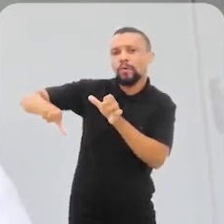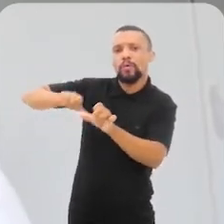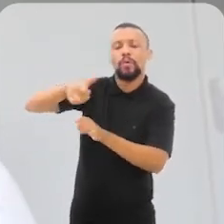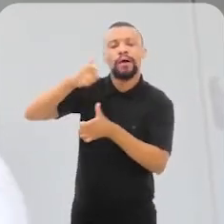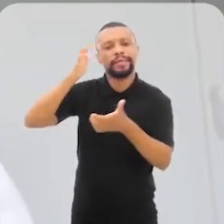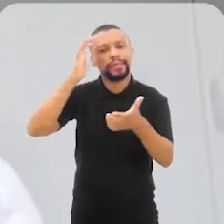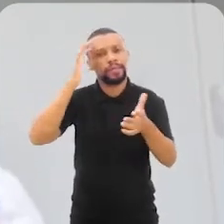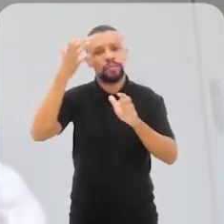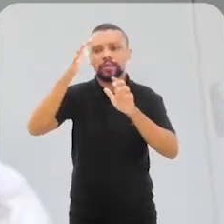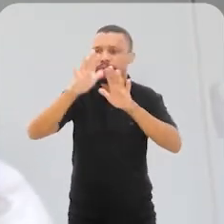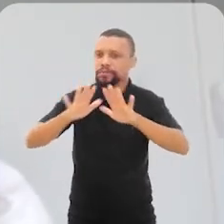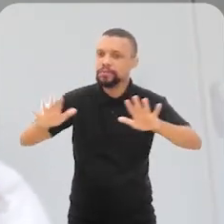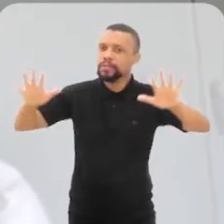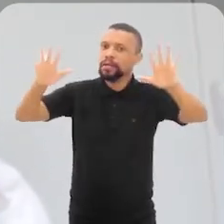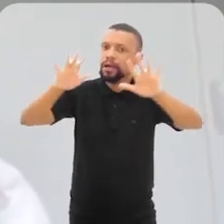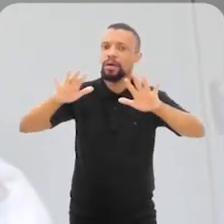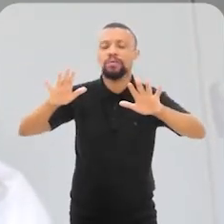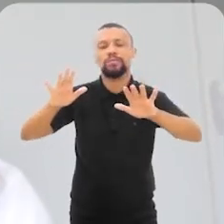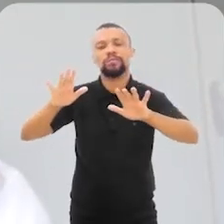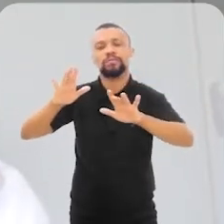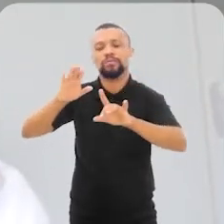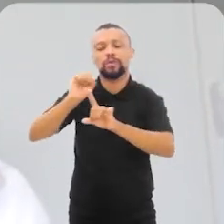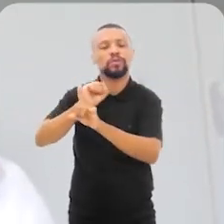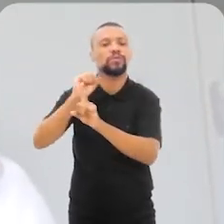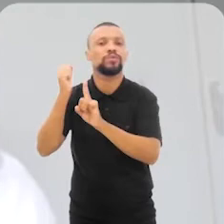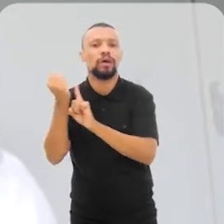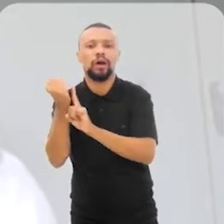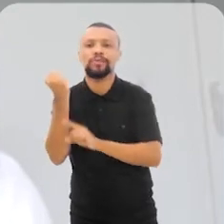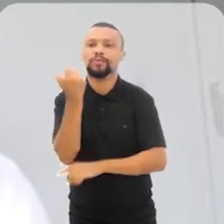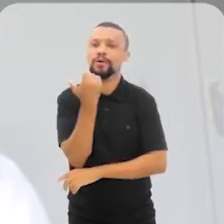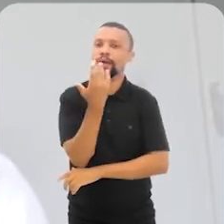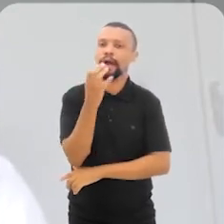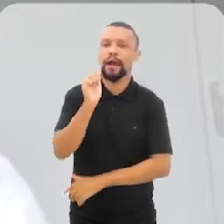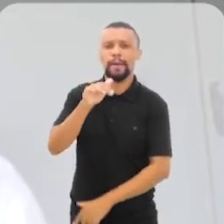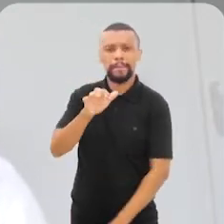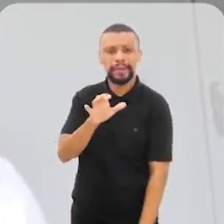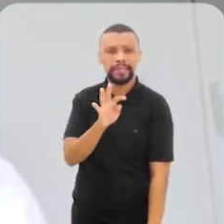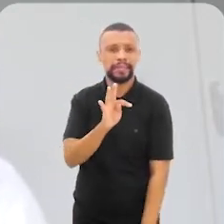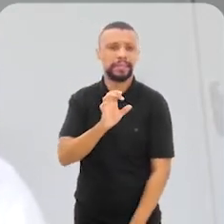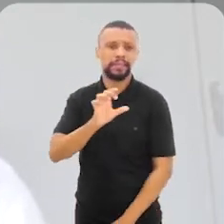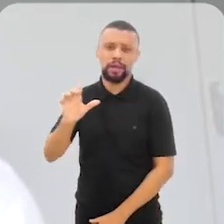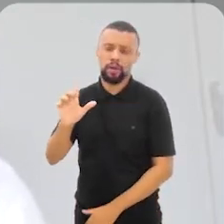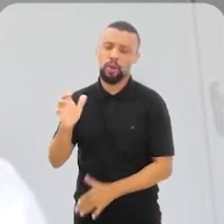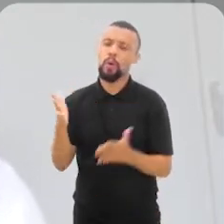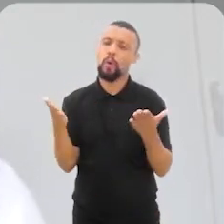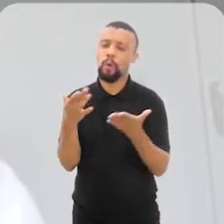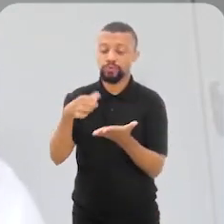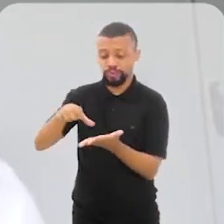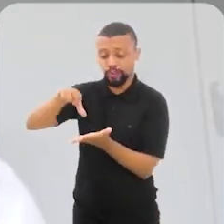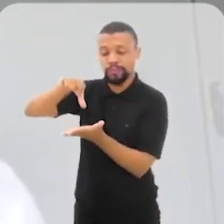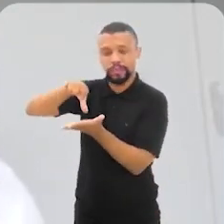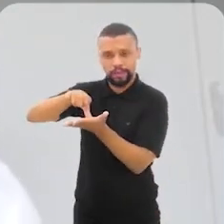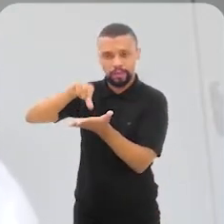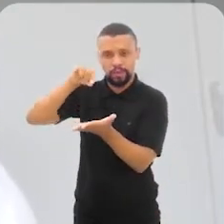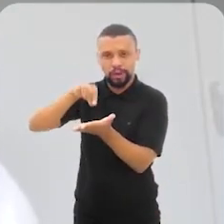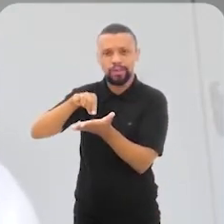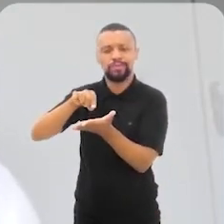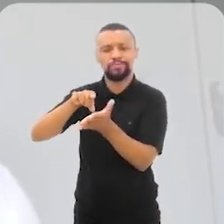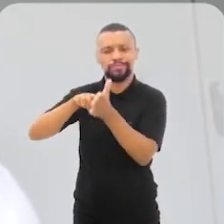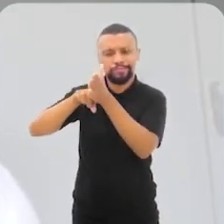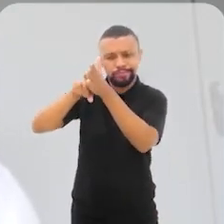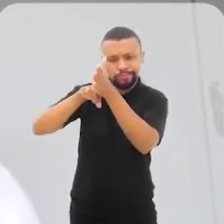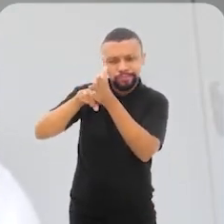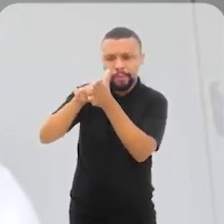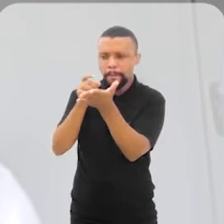assim, esse panorama, né? Sócio-ambiental. Hoje, no Observatório de Inovação Social, nós temos aí